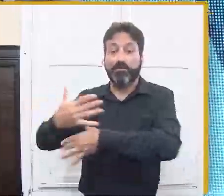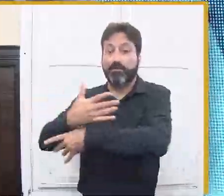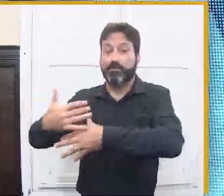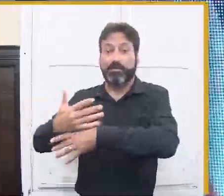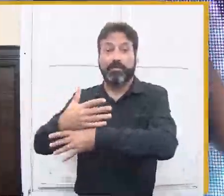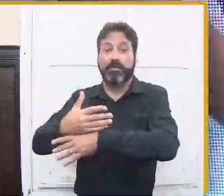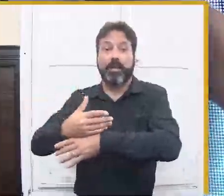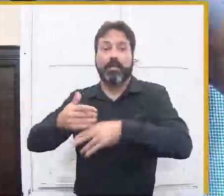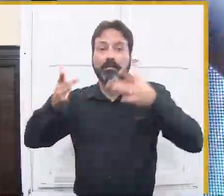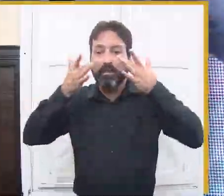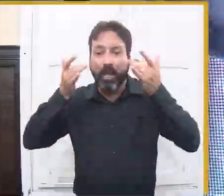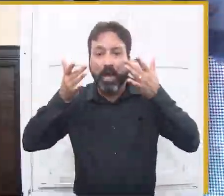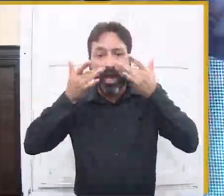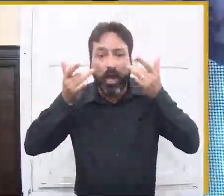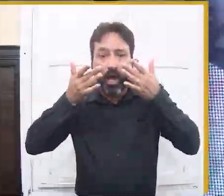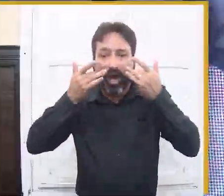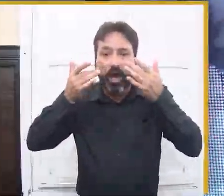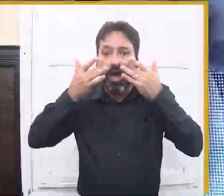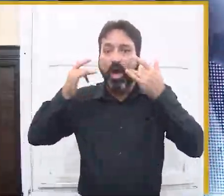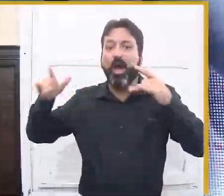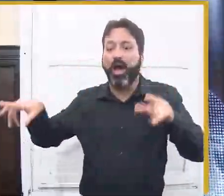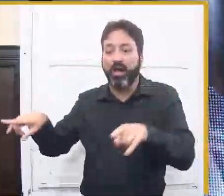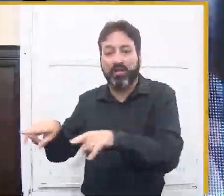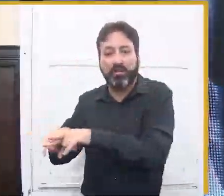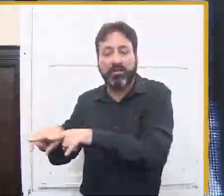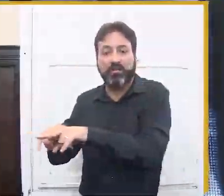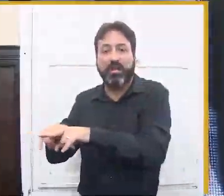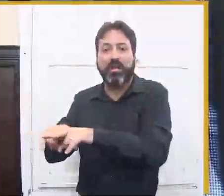Oi. Na parte de baixo do palco do povo, junto